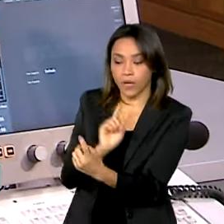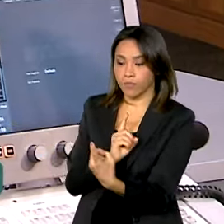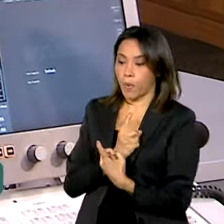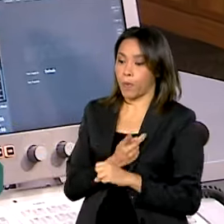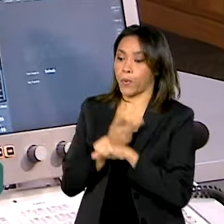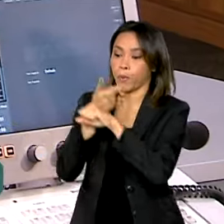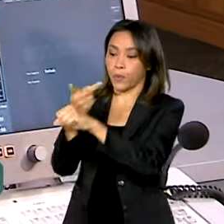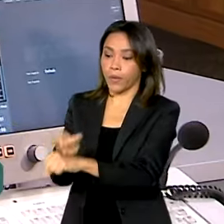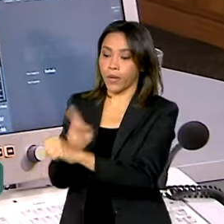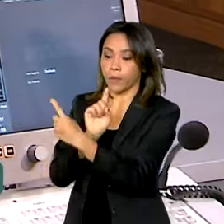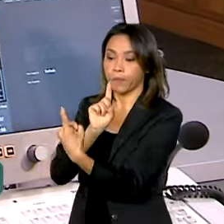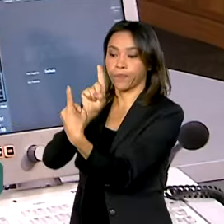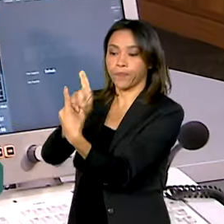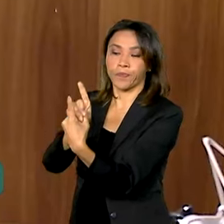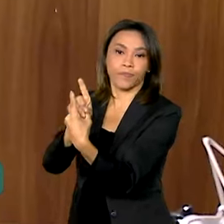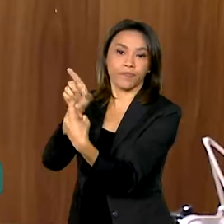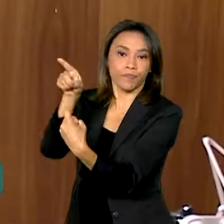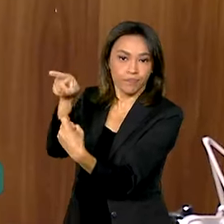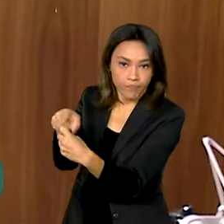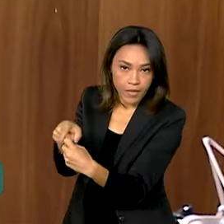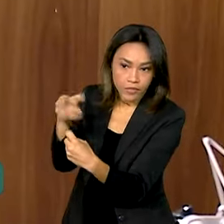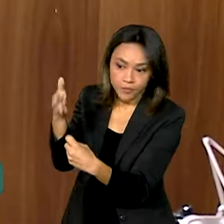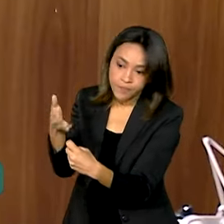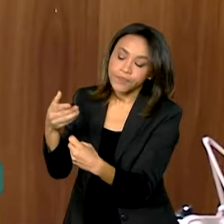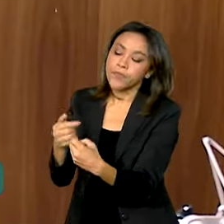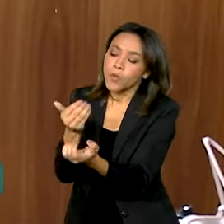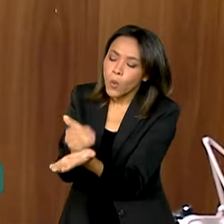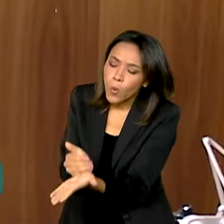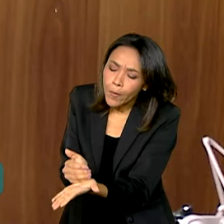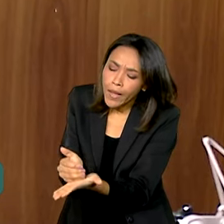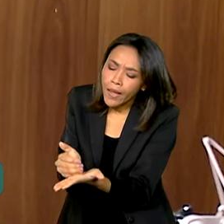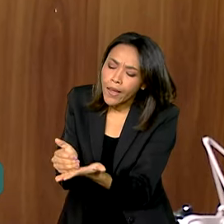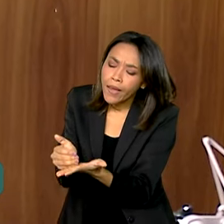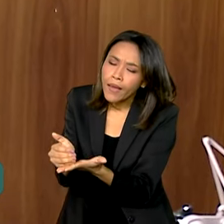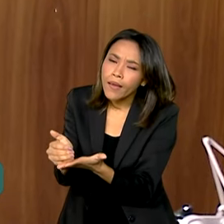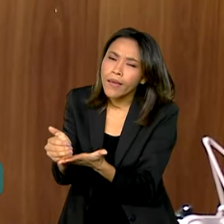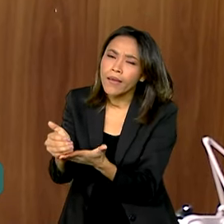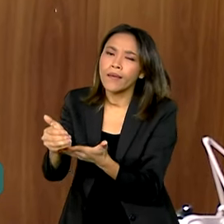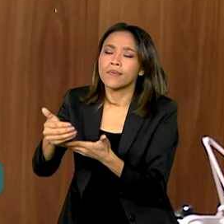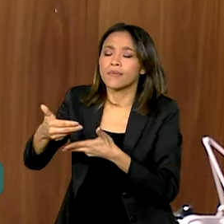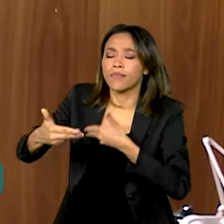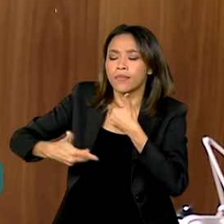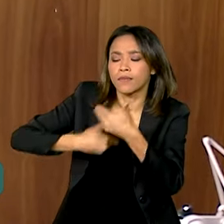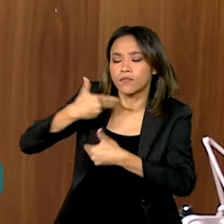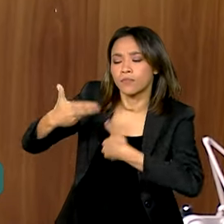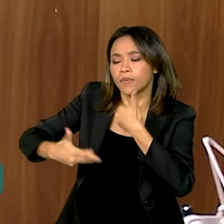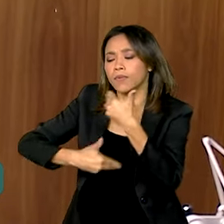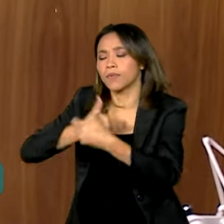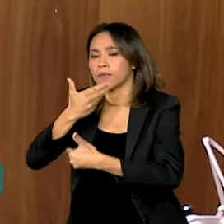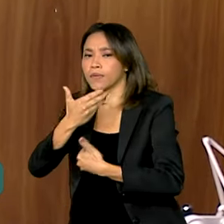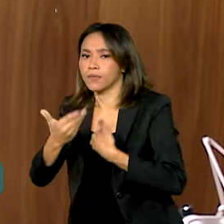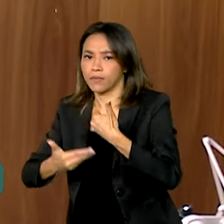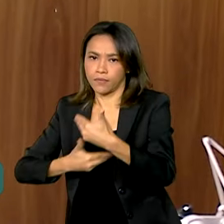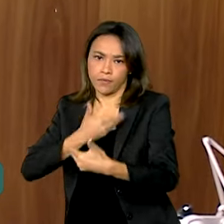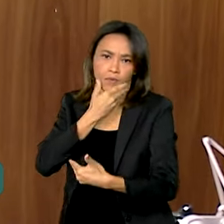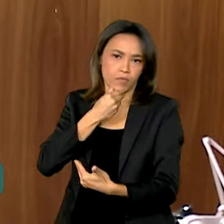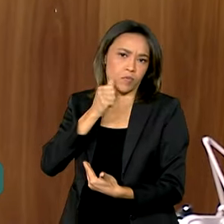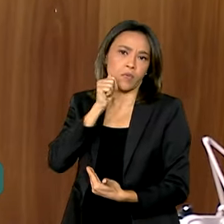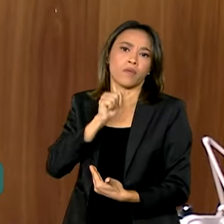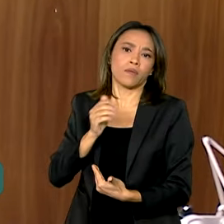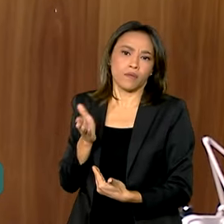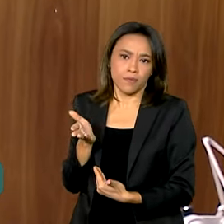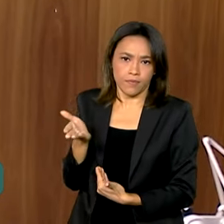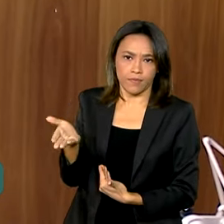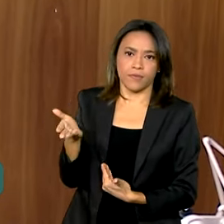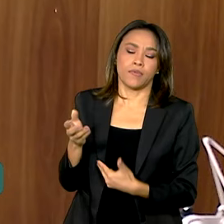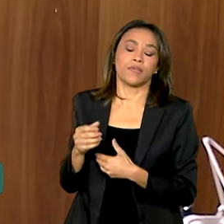unidade básica de saúde, começa todo o processo de atendimento ao cidadão, cidadão, ali ele vai